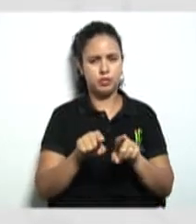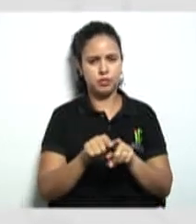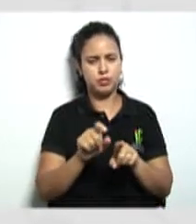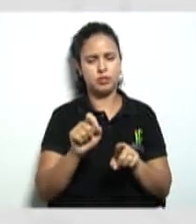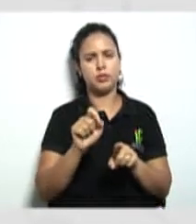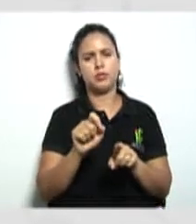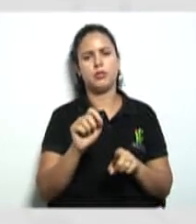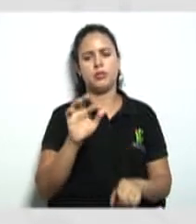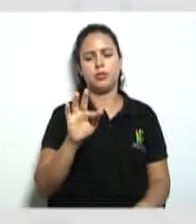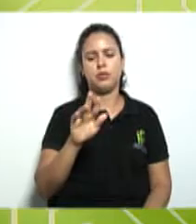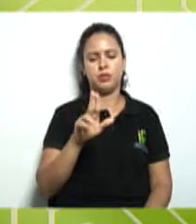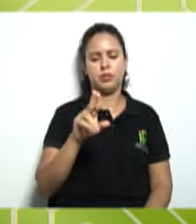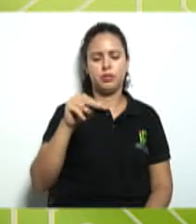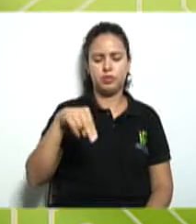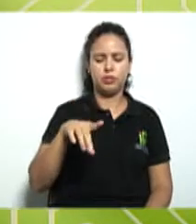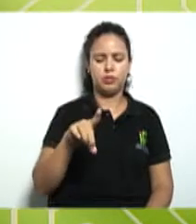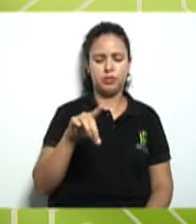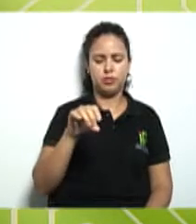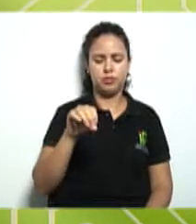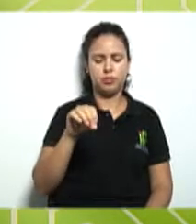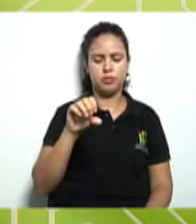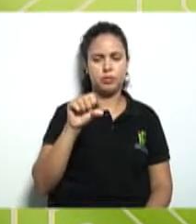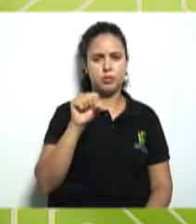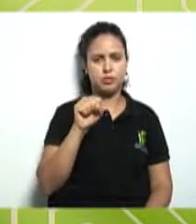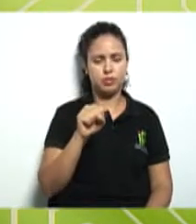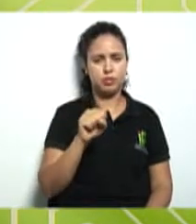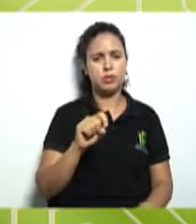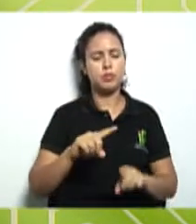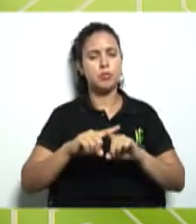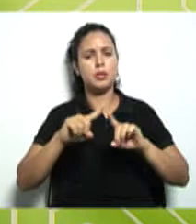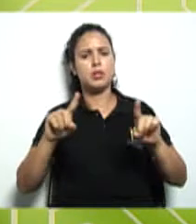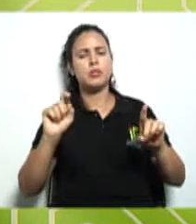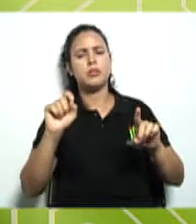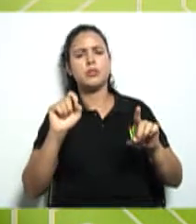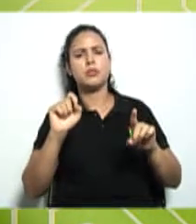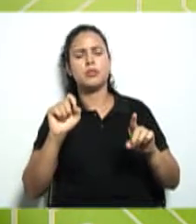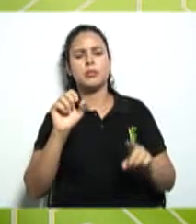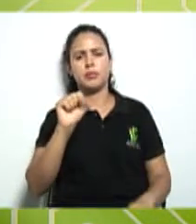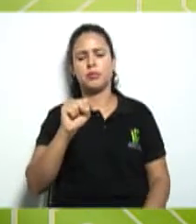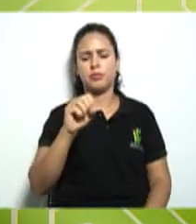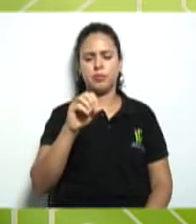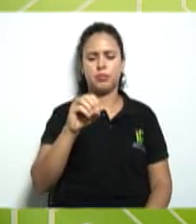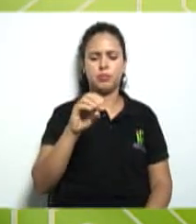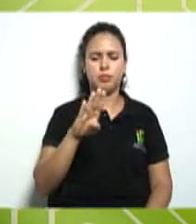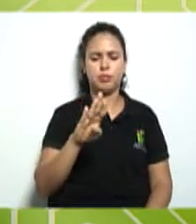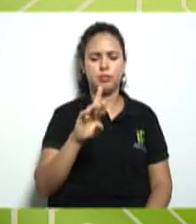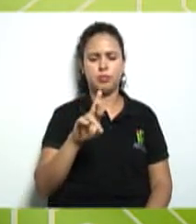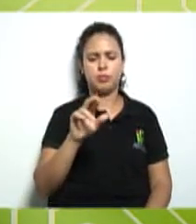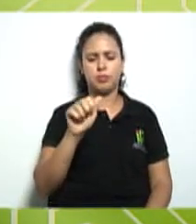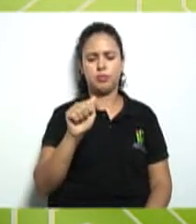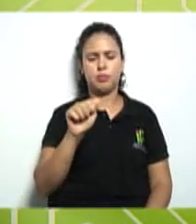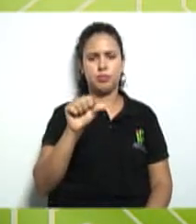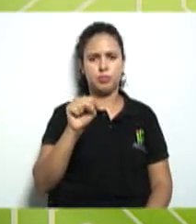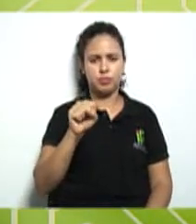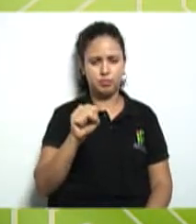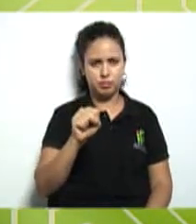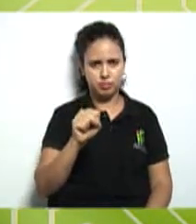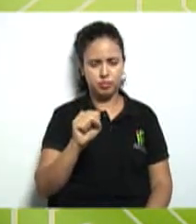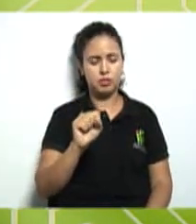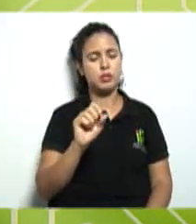o que que seria as sobras é numa empresa de capital